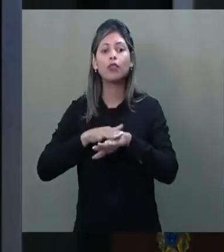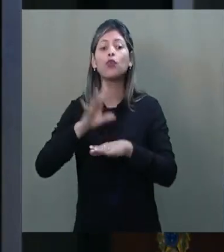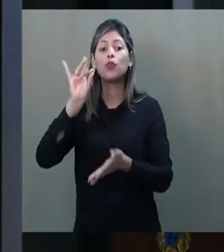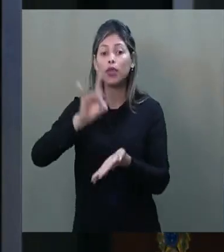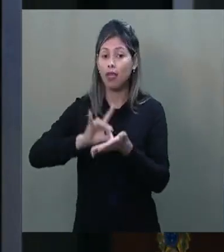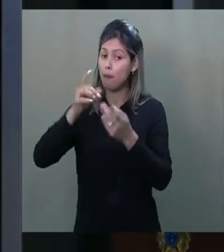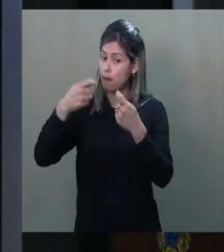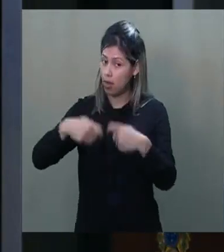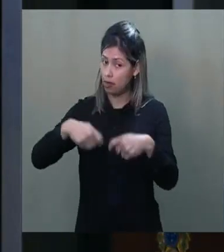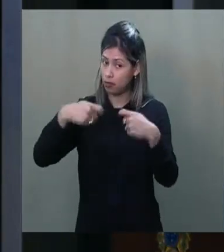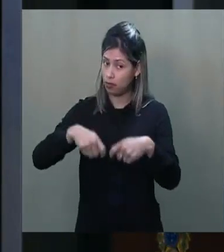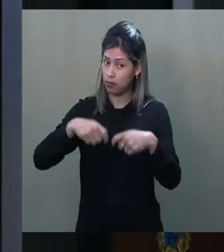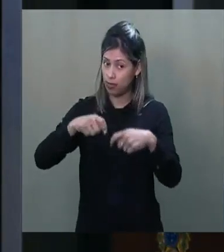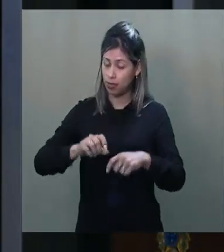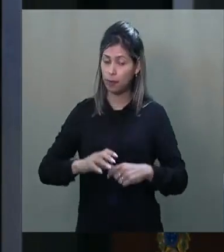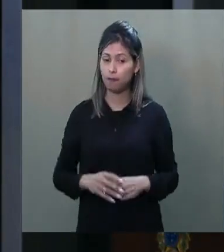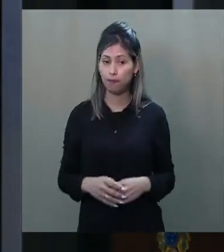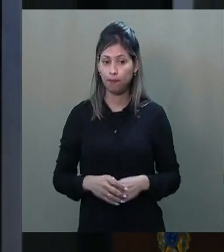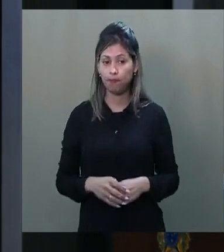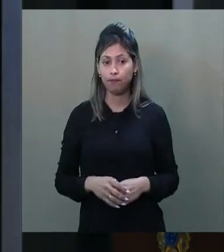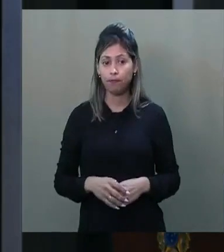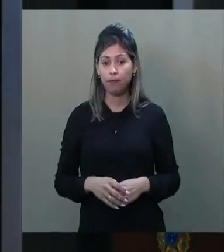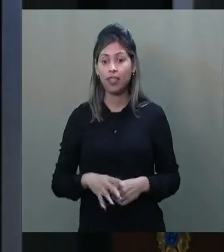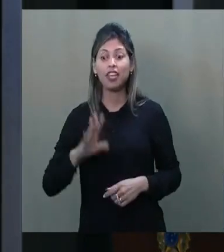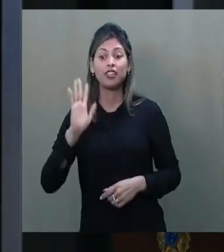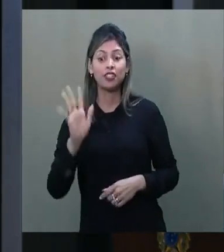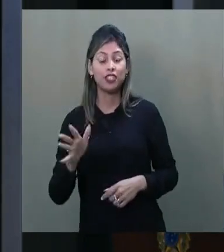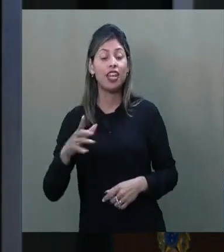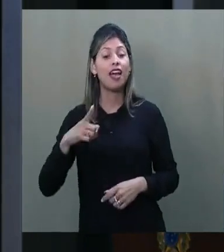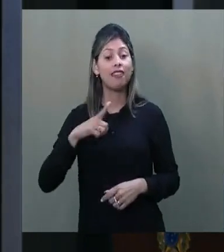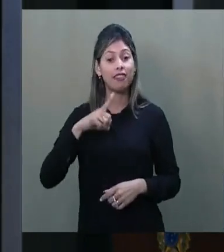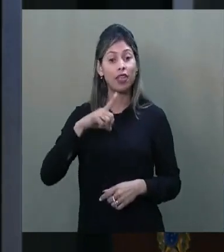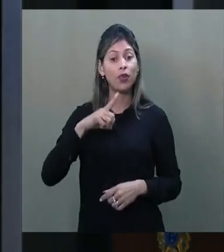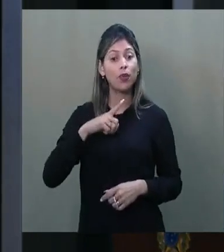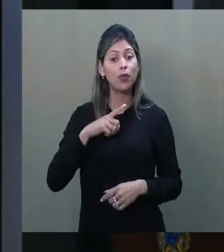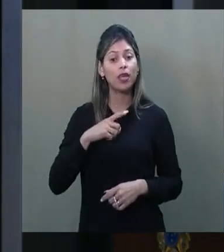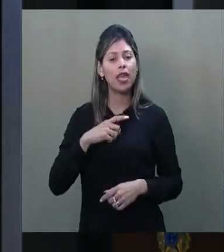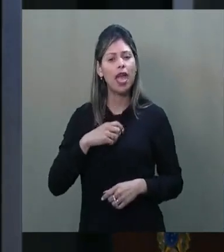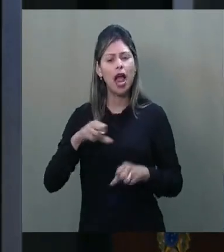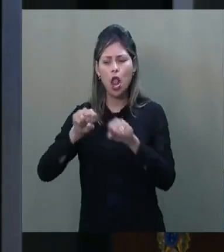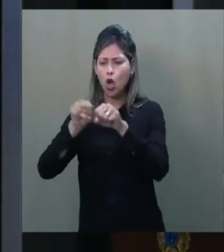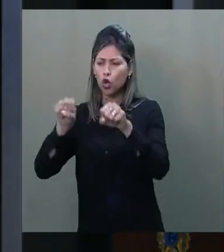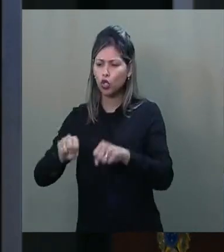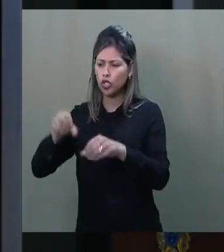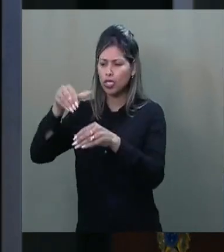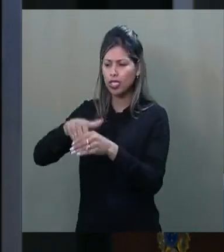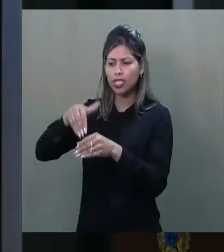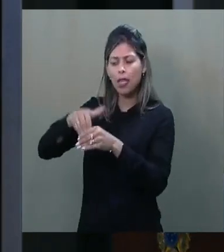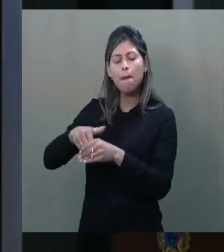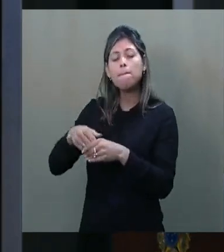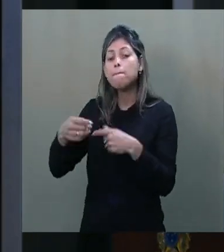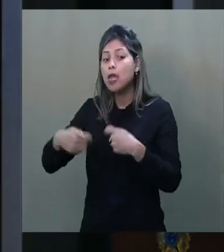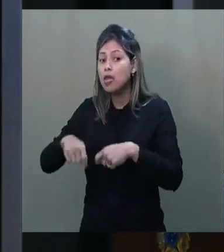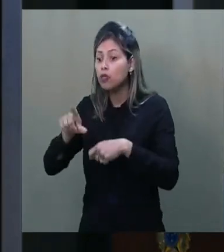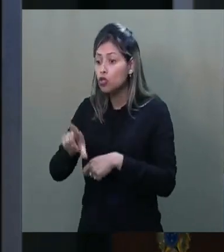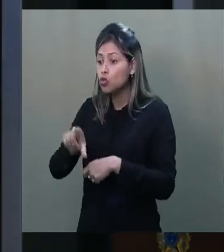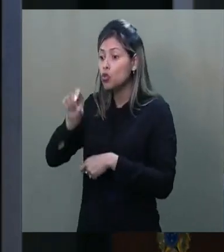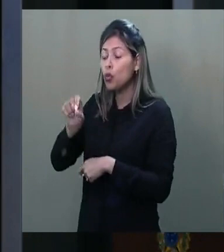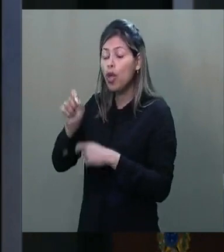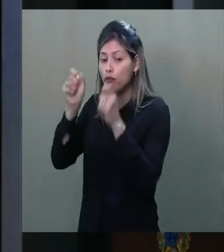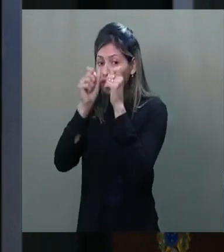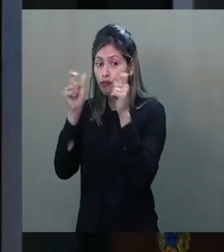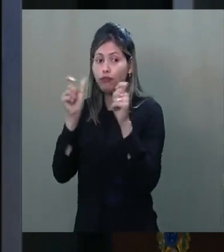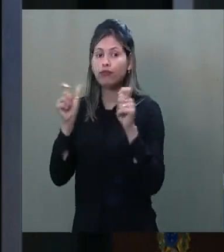necessidades. As recentes eleições nos trazem, portanto, o alerta de que devemos